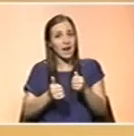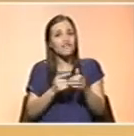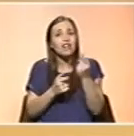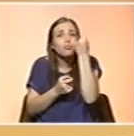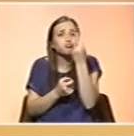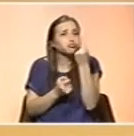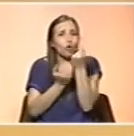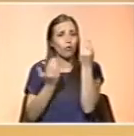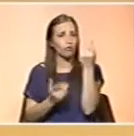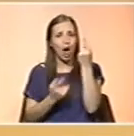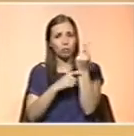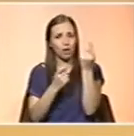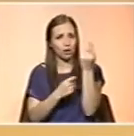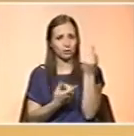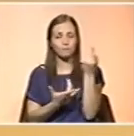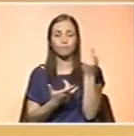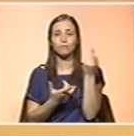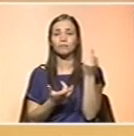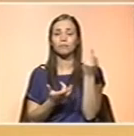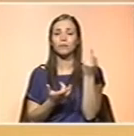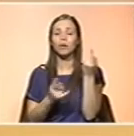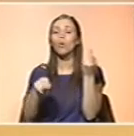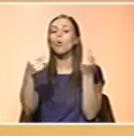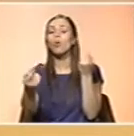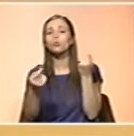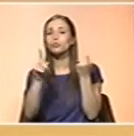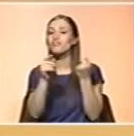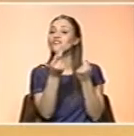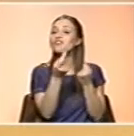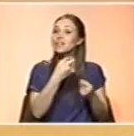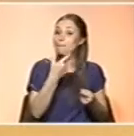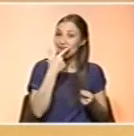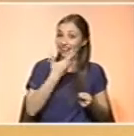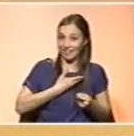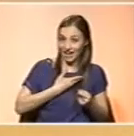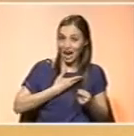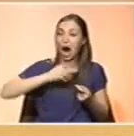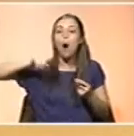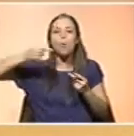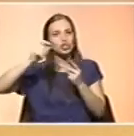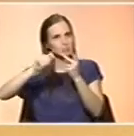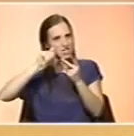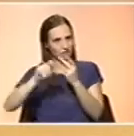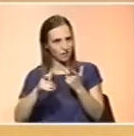E, para além da vitamina D, a outra carência específica, que é ainda diagnosticada com números relativamente importantes,